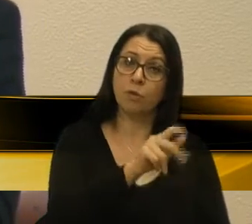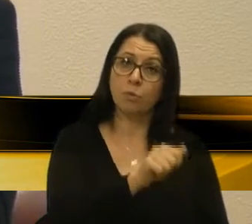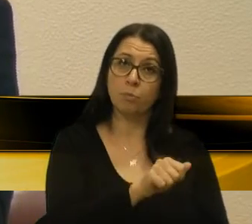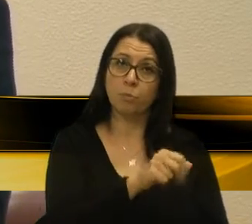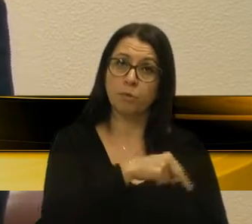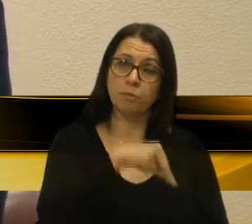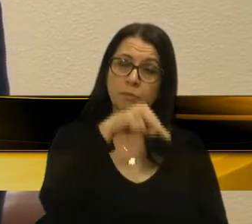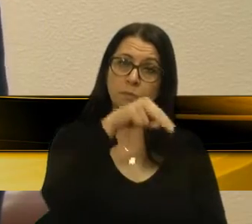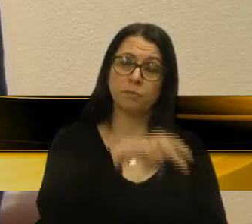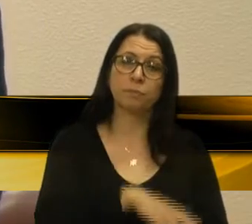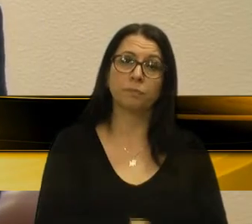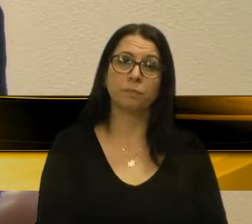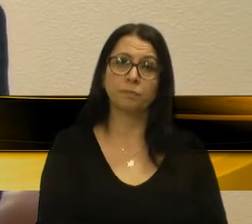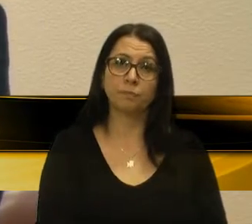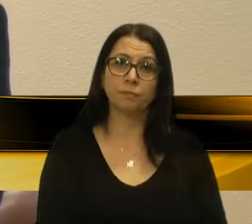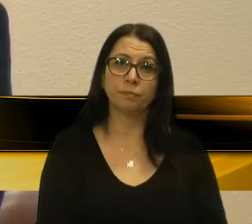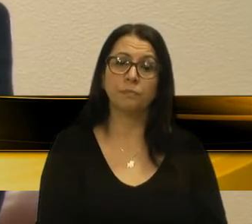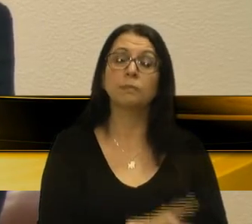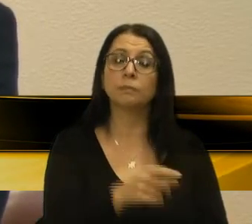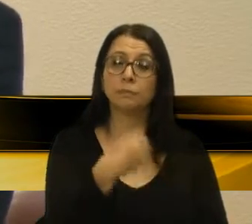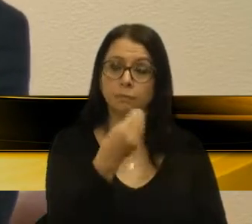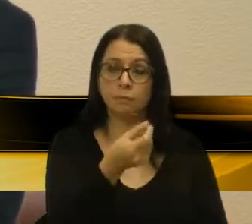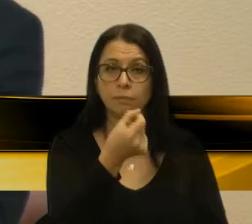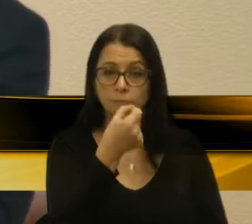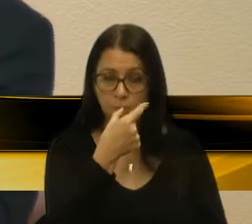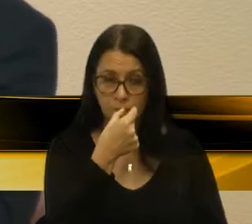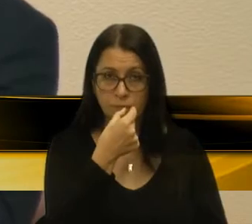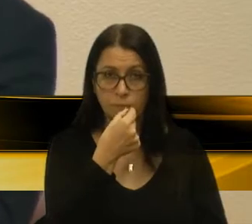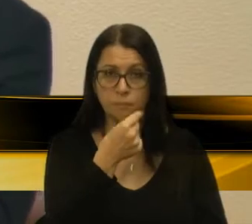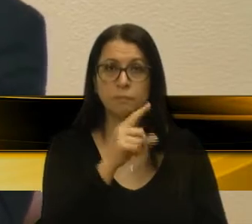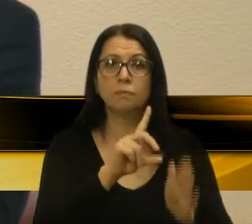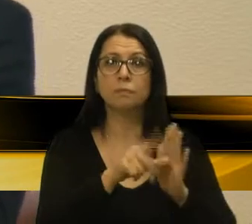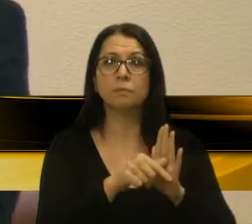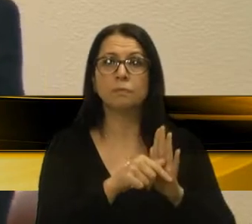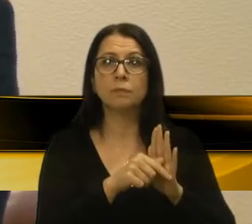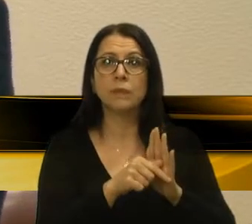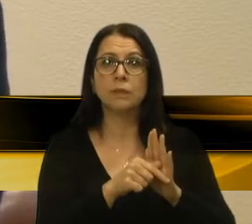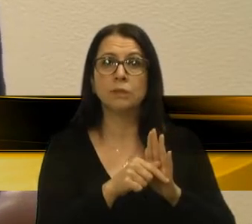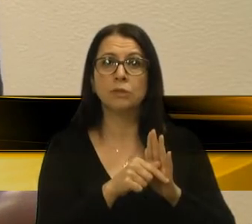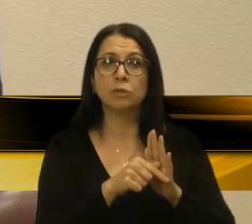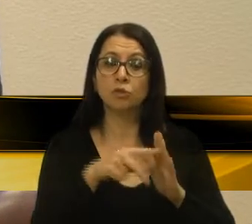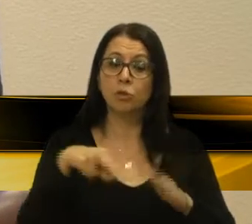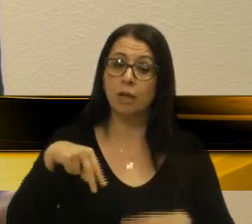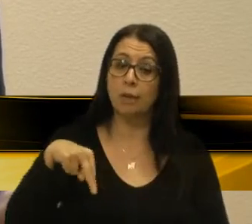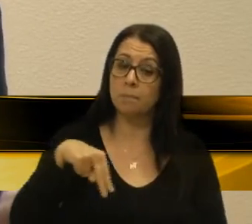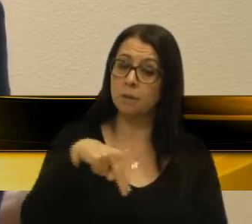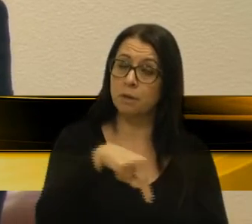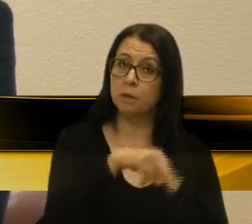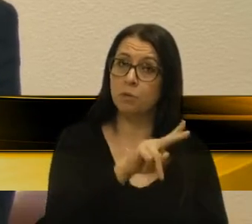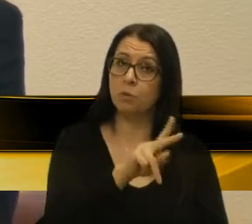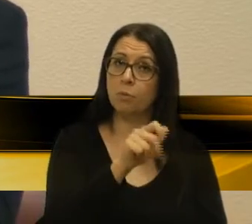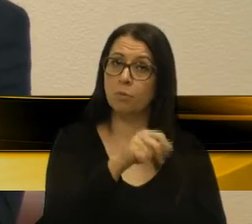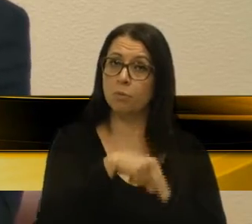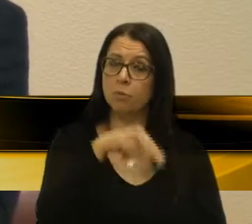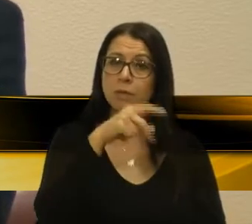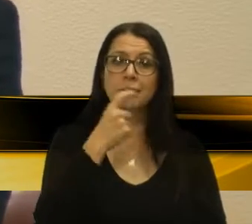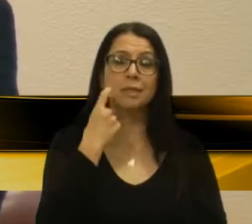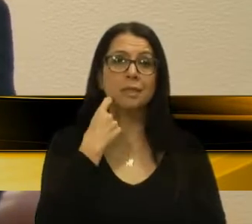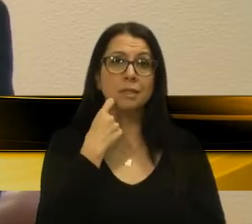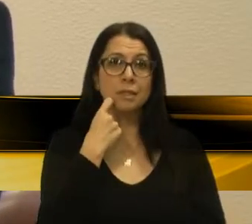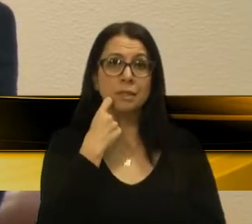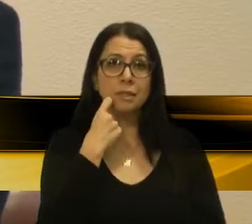foi medicado e depois chegou caminhando esse menino na UPA Zona Norte numa sexta-feira,